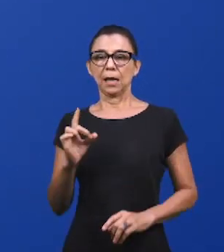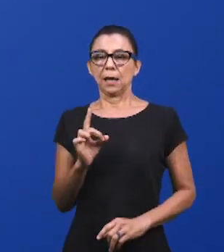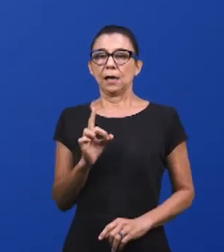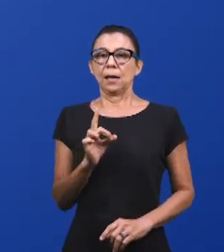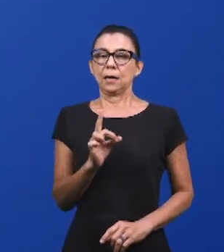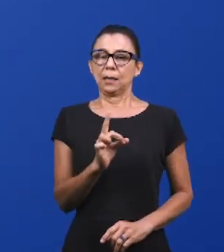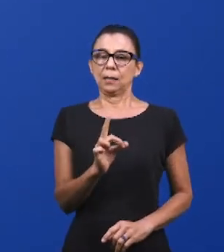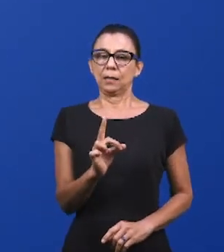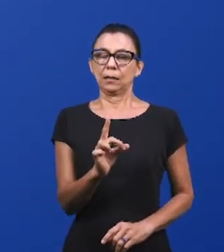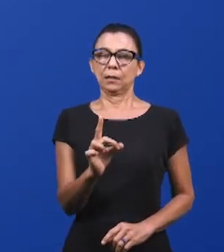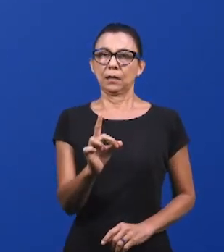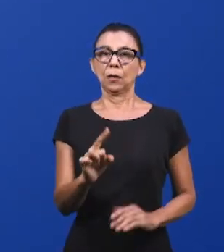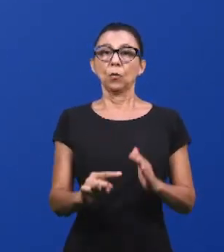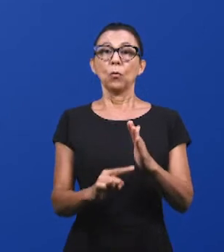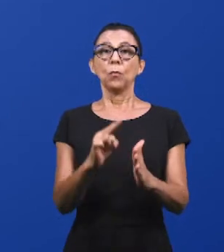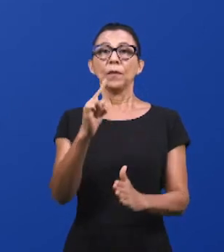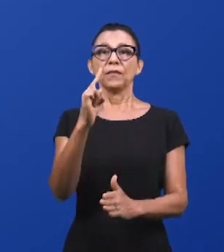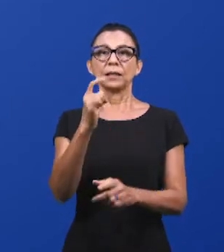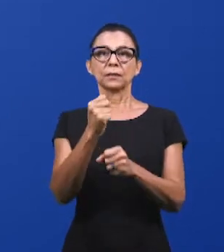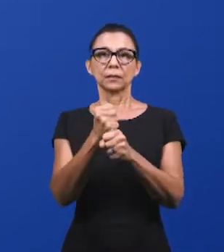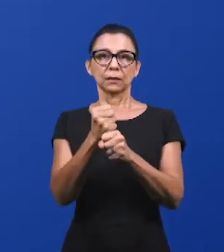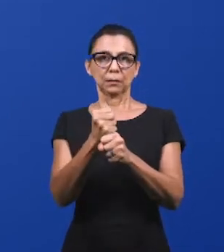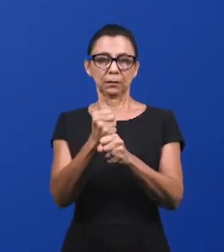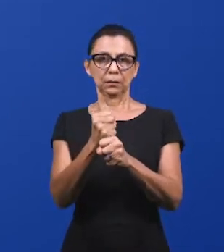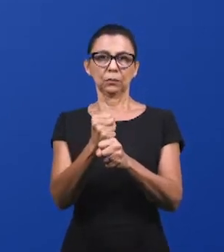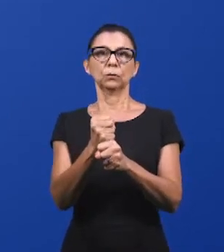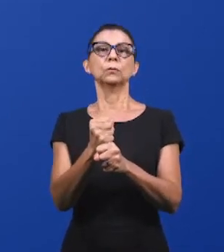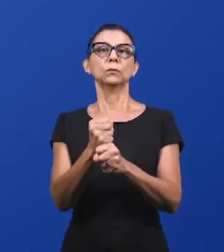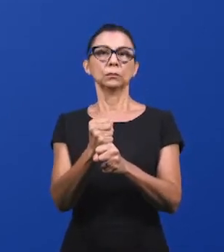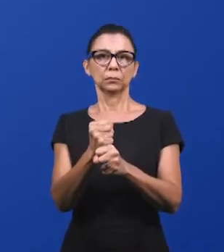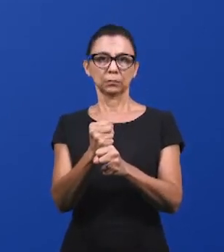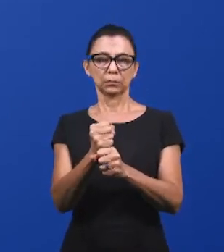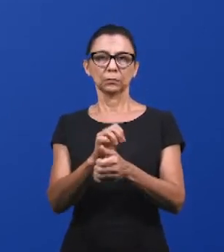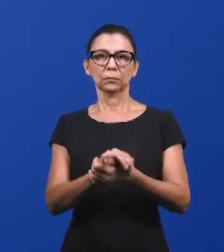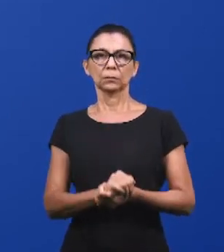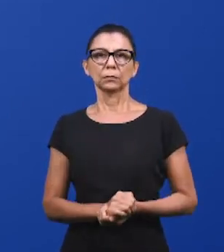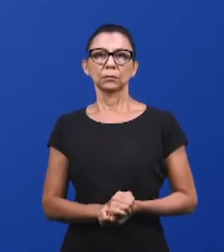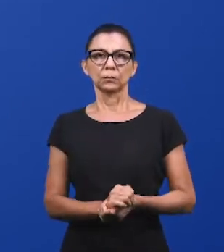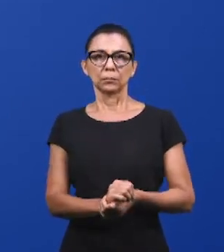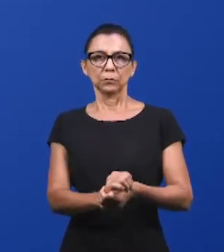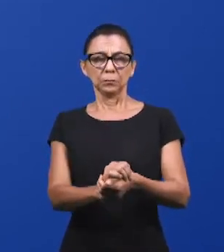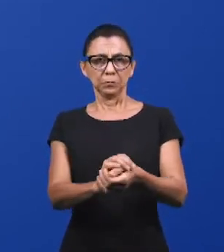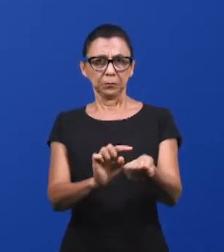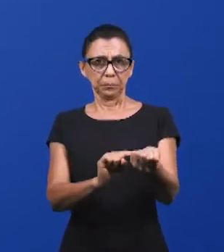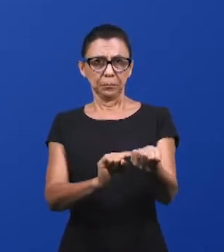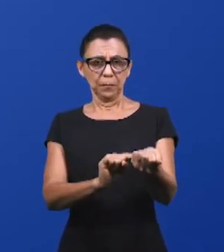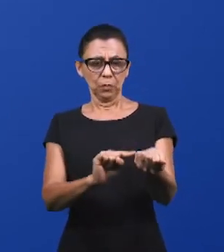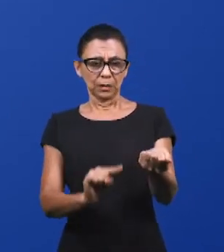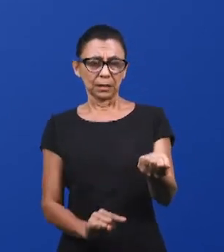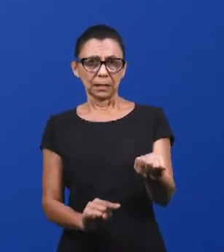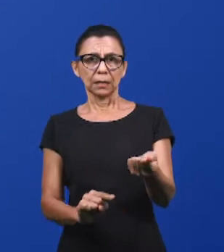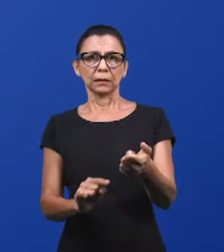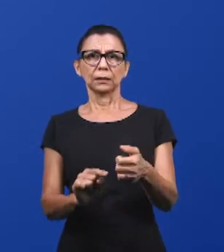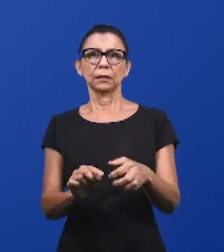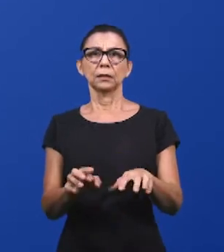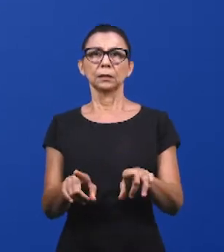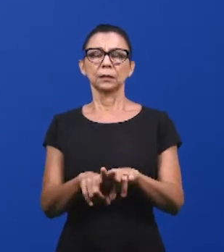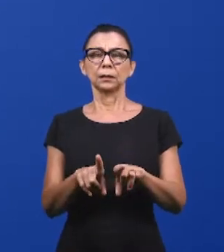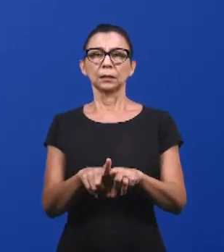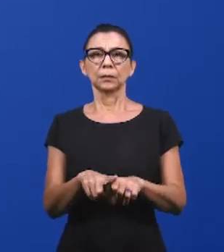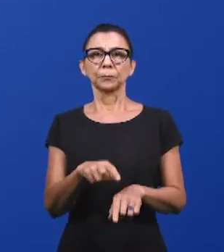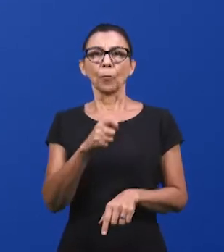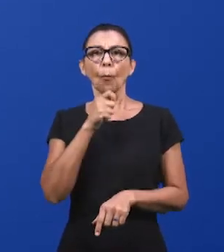Santíssimo, uma vez no ano, com o sangue e sem pecado, para que ele não morresse lá dentro.